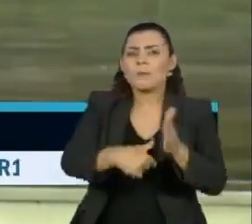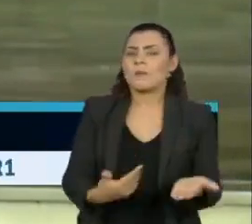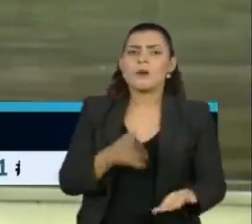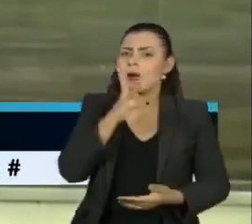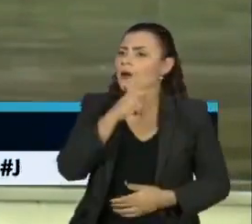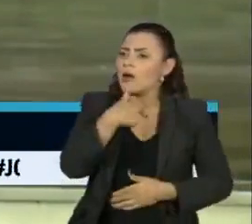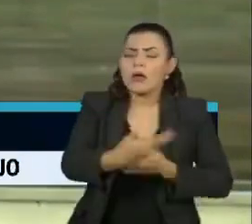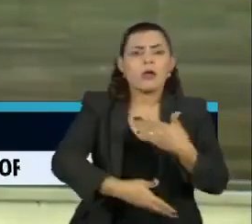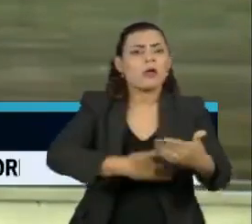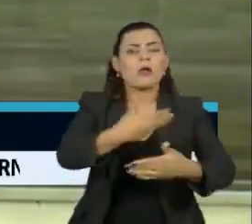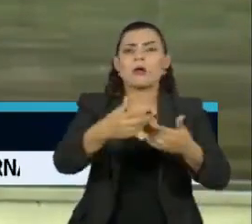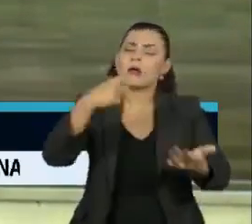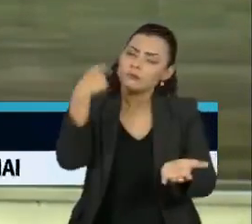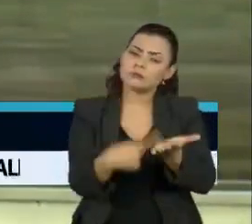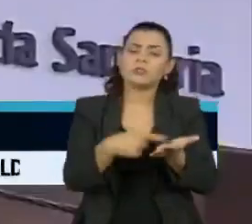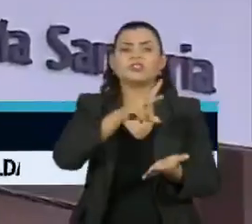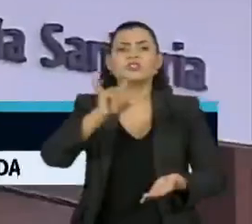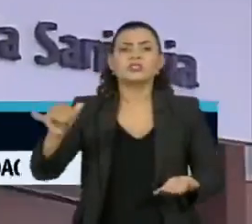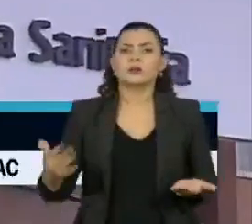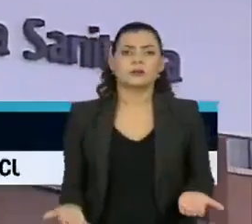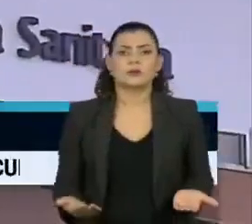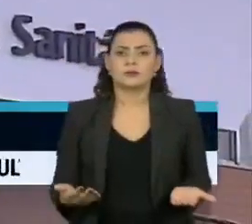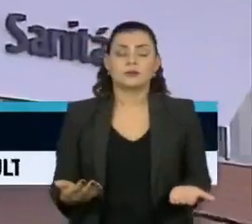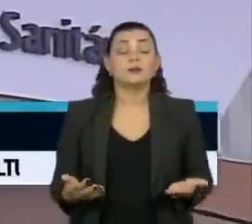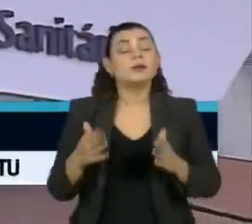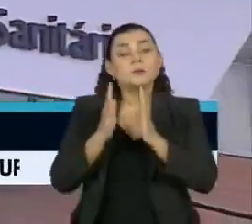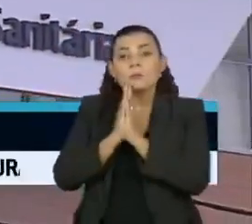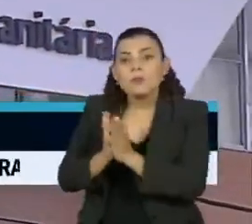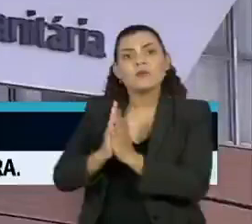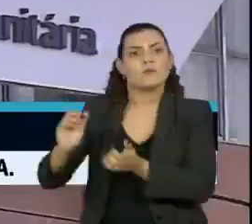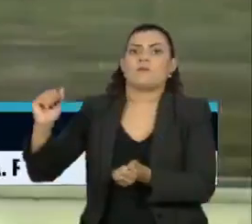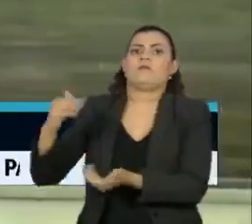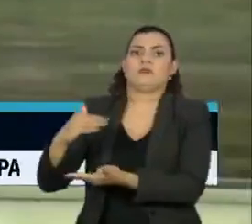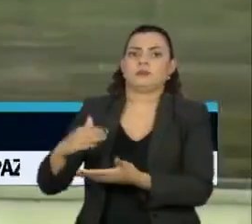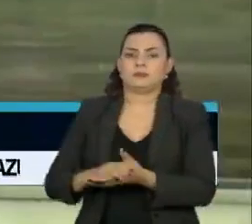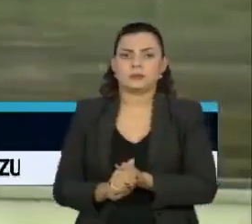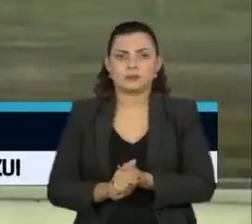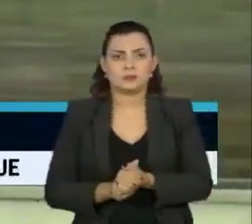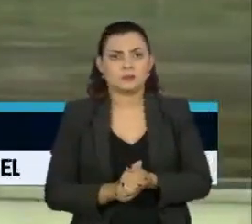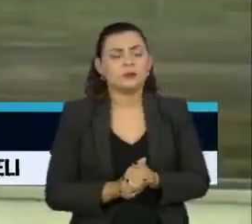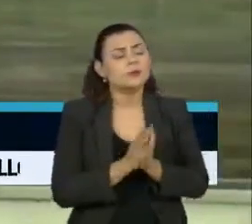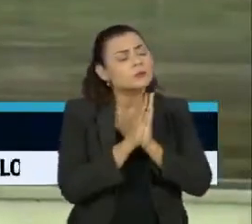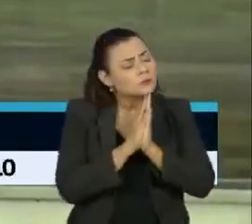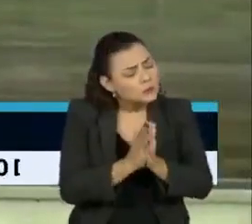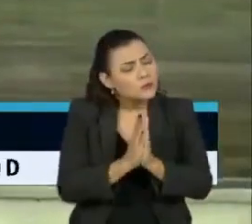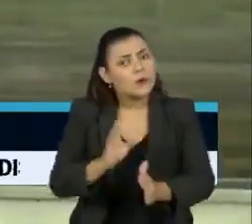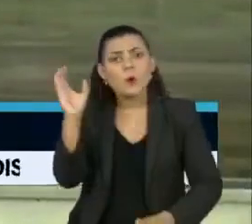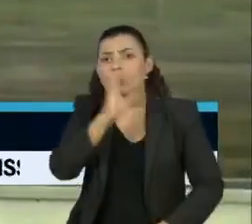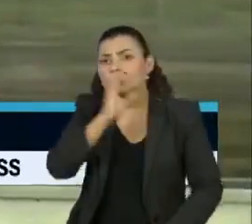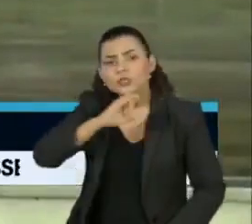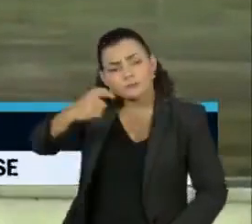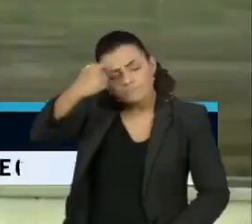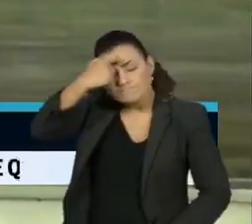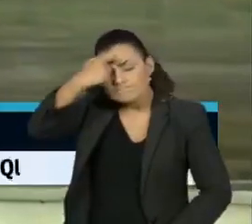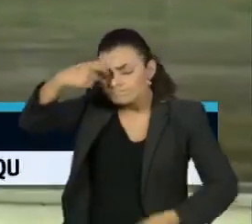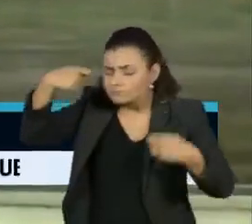data oficial para a campanha de vacinação e fez um apelo à Anvisa. O senso de urgência,